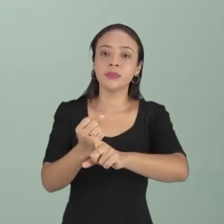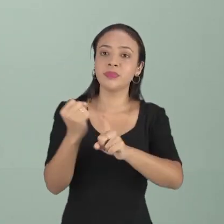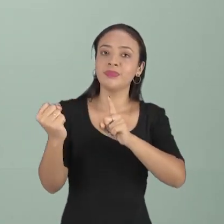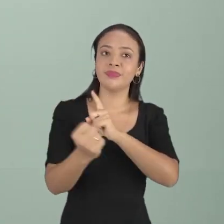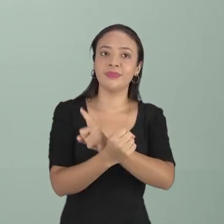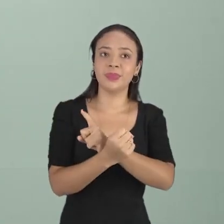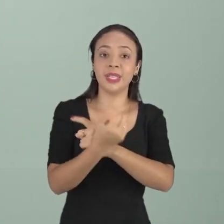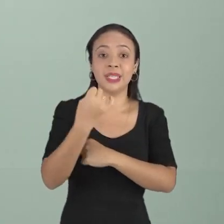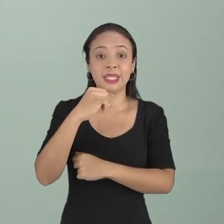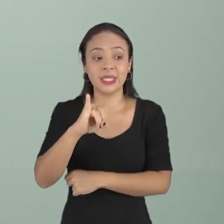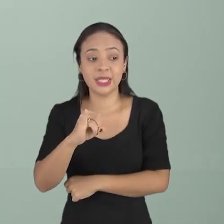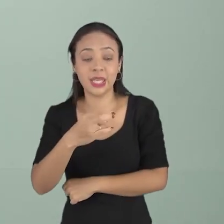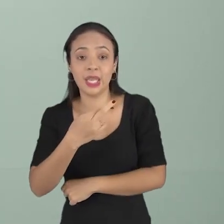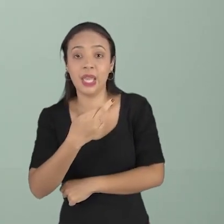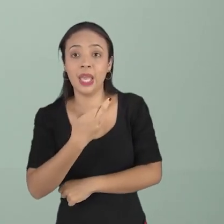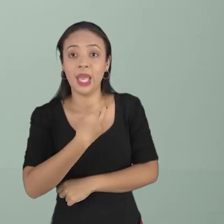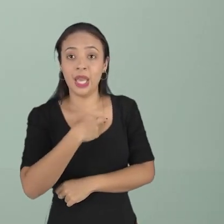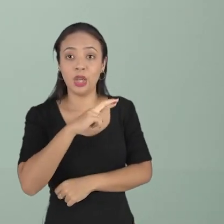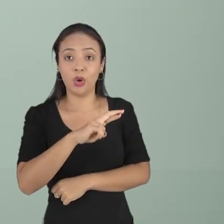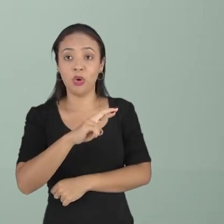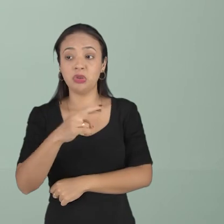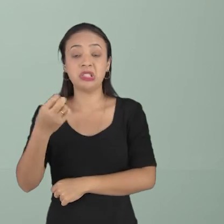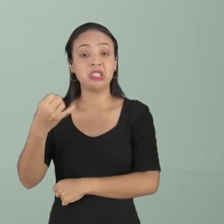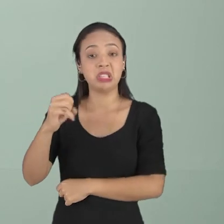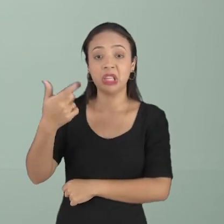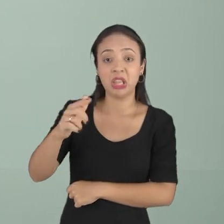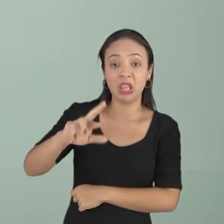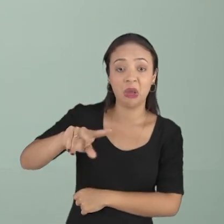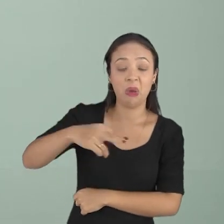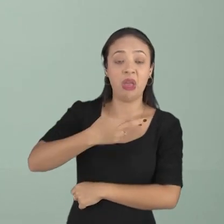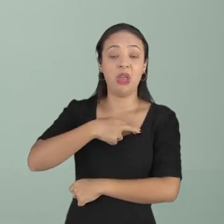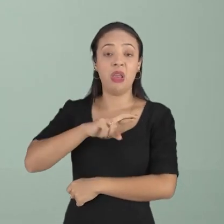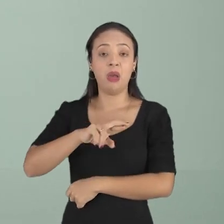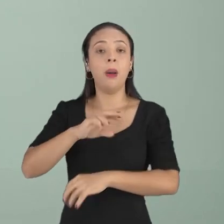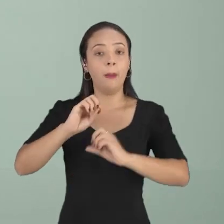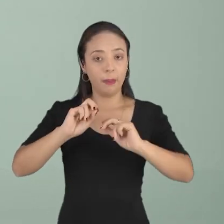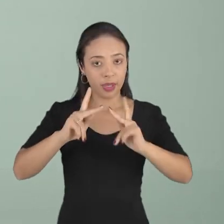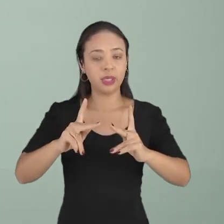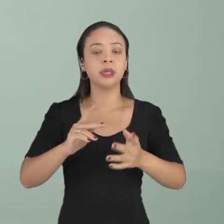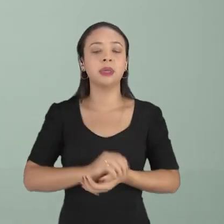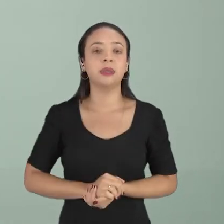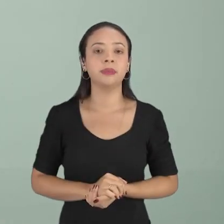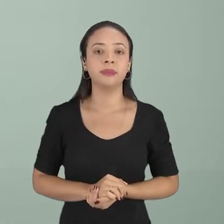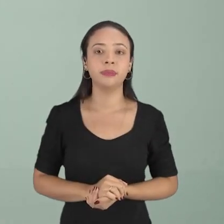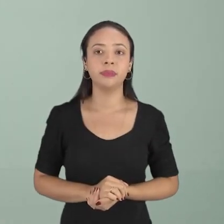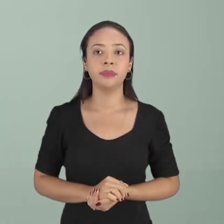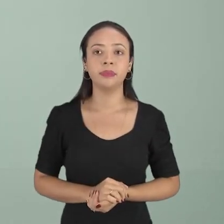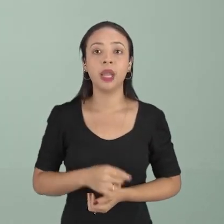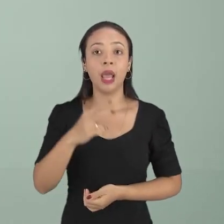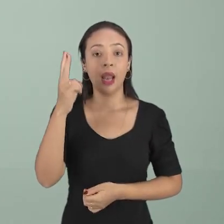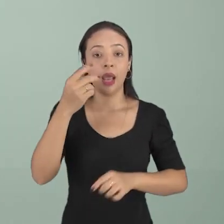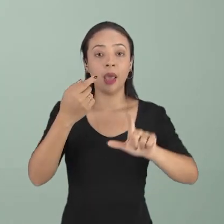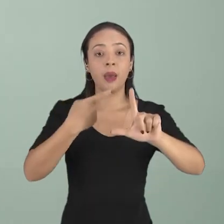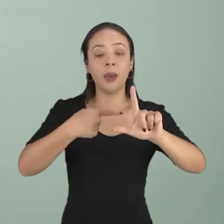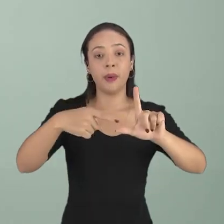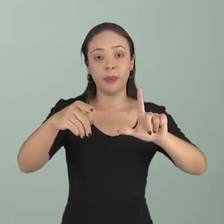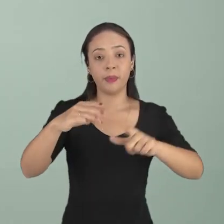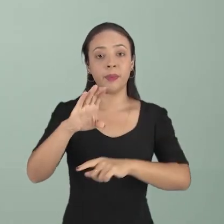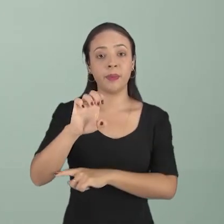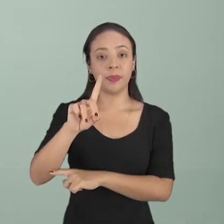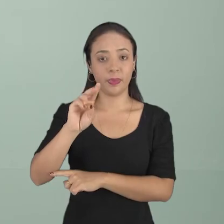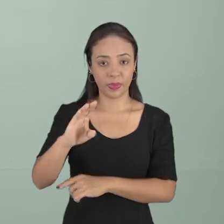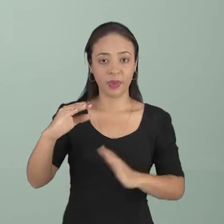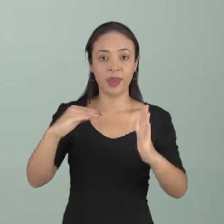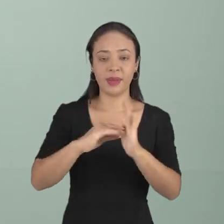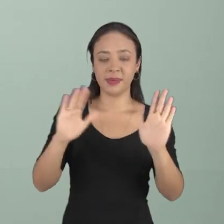é religioso tem as mesmas obrigações éticas, ok? Muito obrigado. Não esqueça de clicar essa aula na plataforma Eduque.